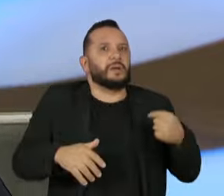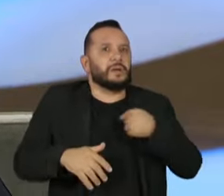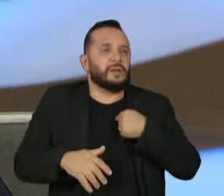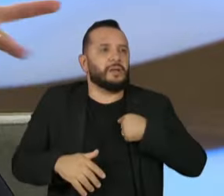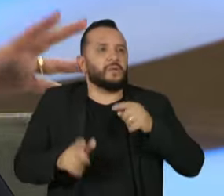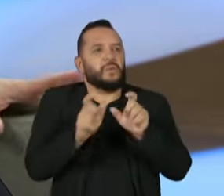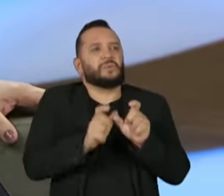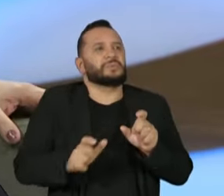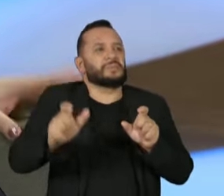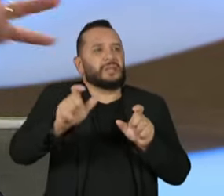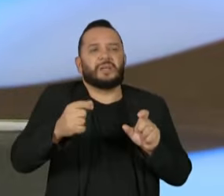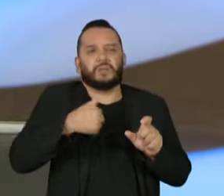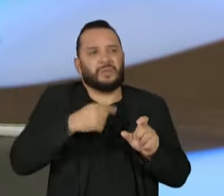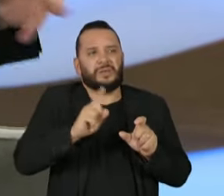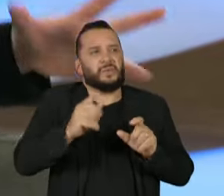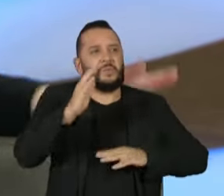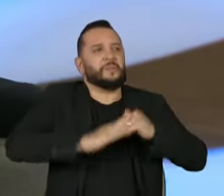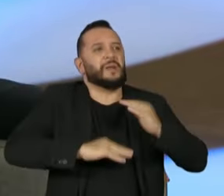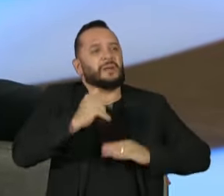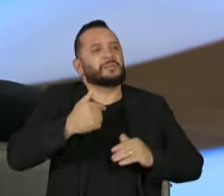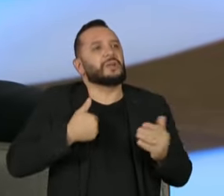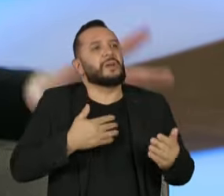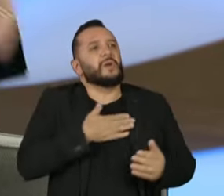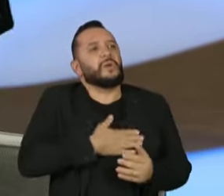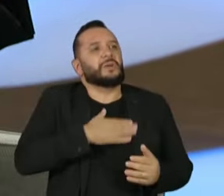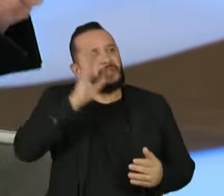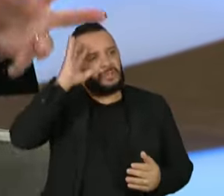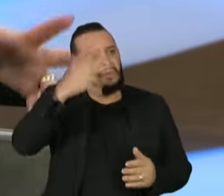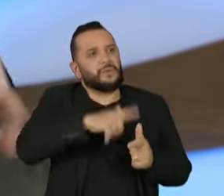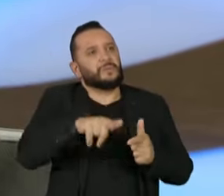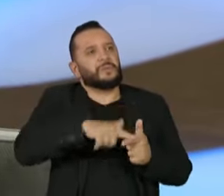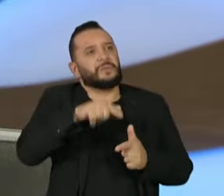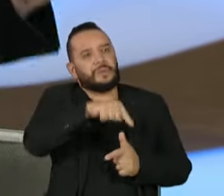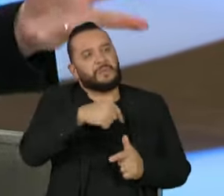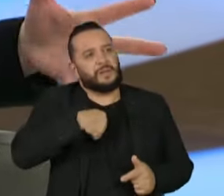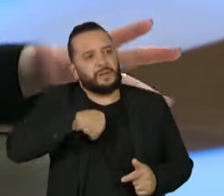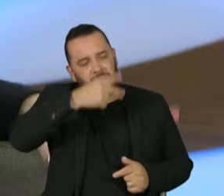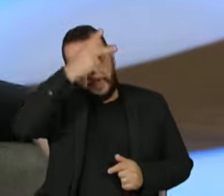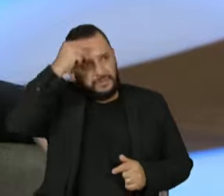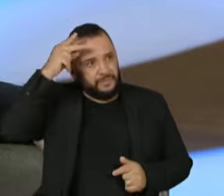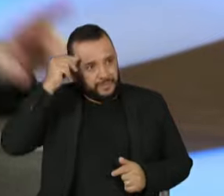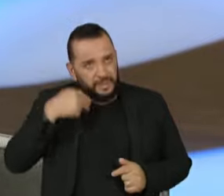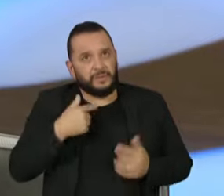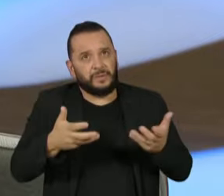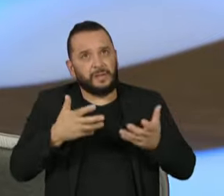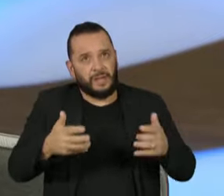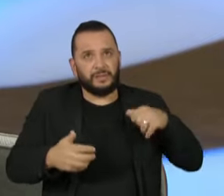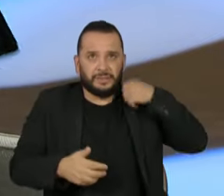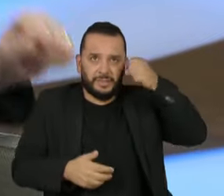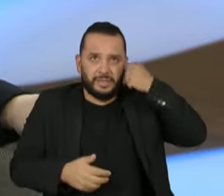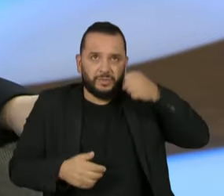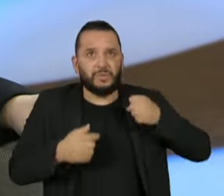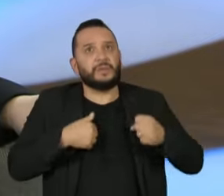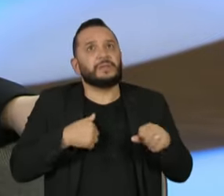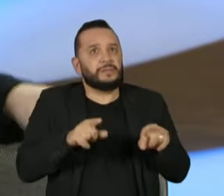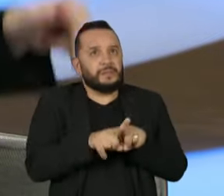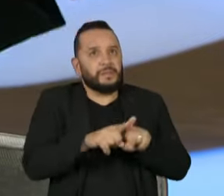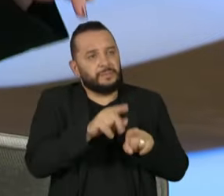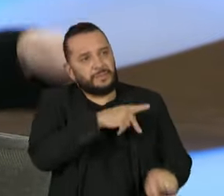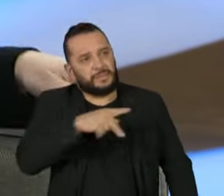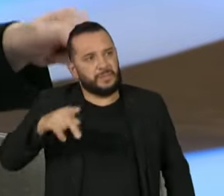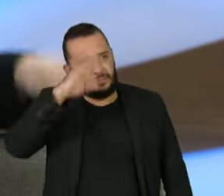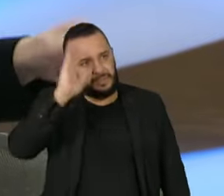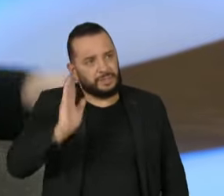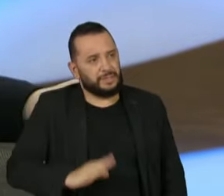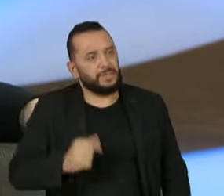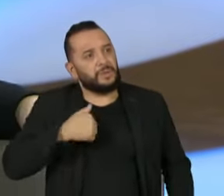conceitos. Eu sou uma pessoa muito prática. Eu gosto de resolver os problemas. É isso que eu fiz como prefeita, que eu procuro fazer como senadora e é o que eu vou fazer como presidente da República.